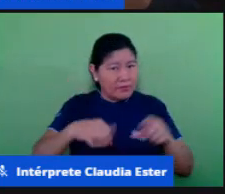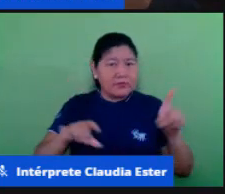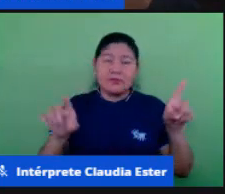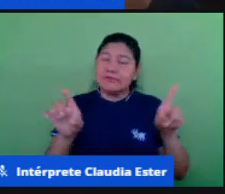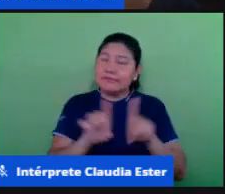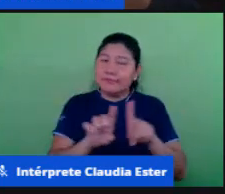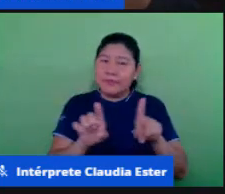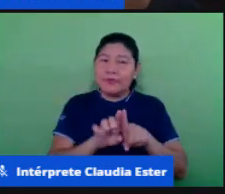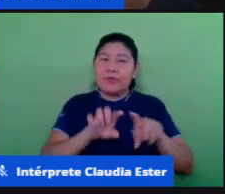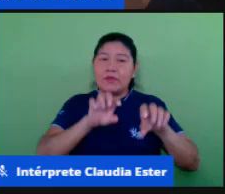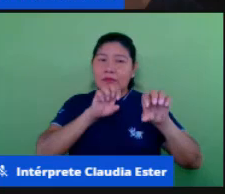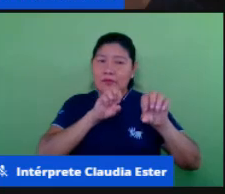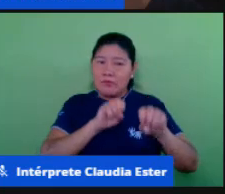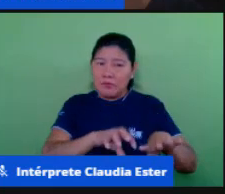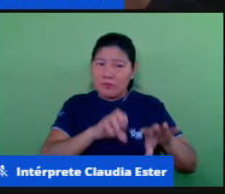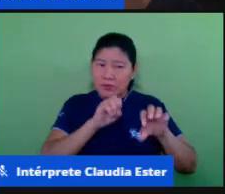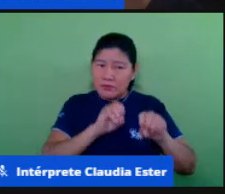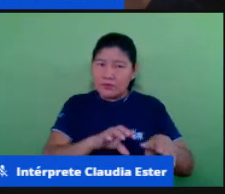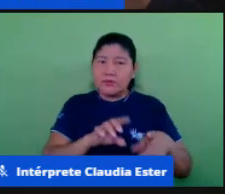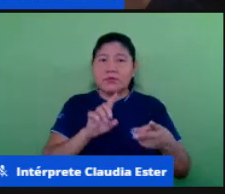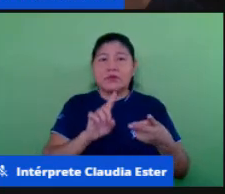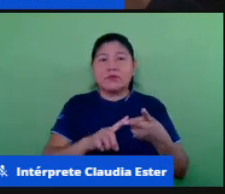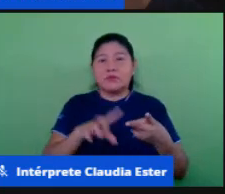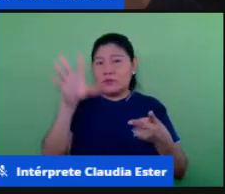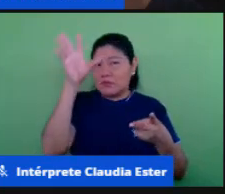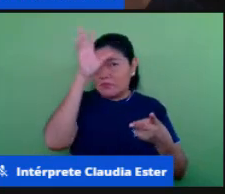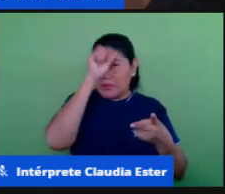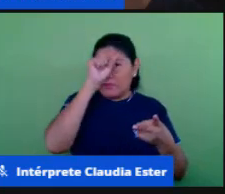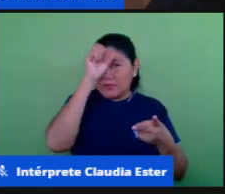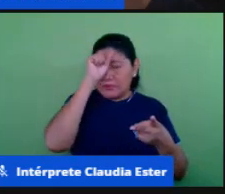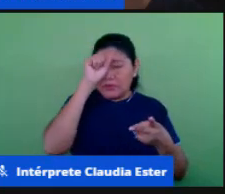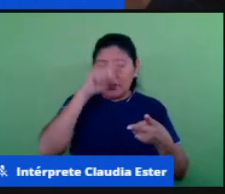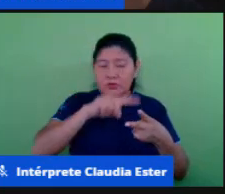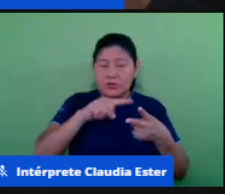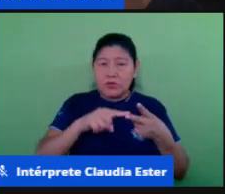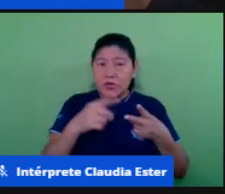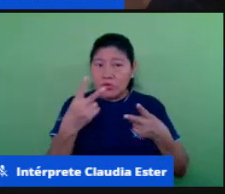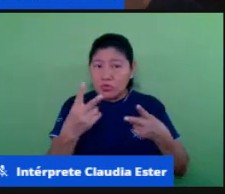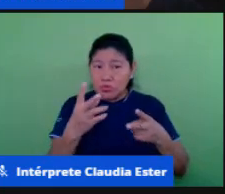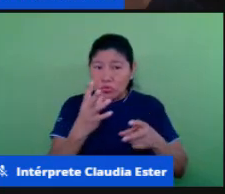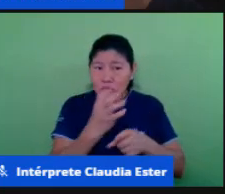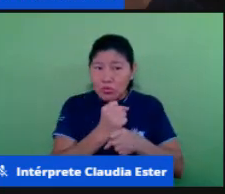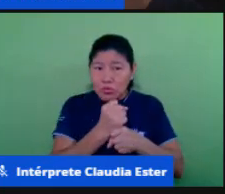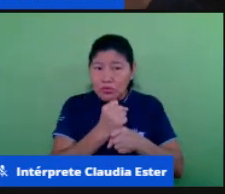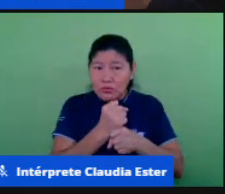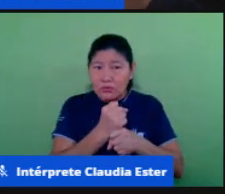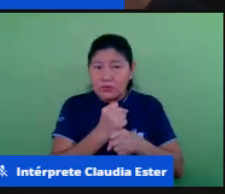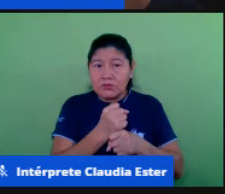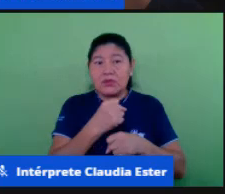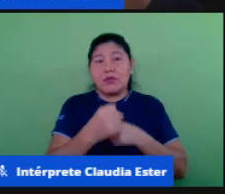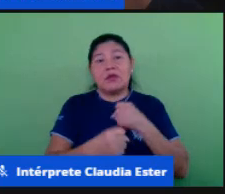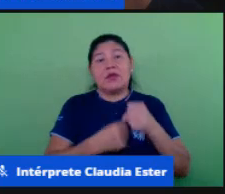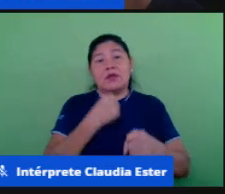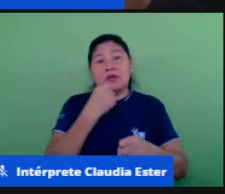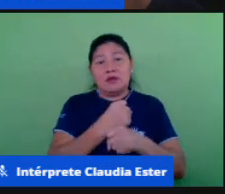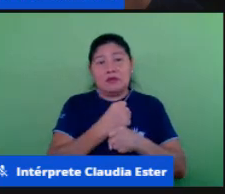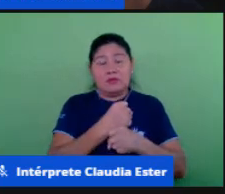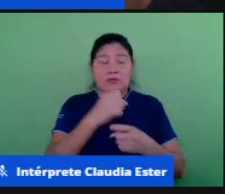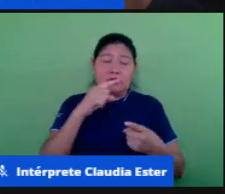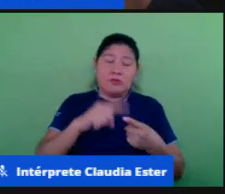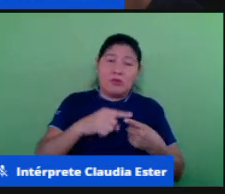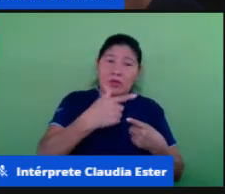ensinamentos aprendizagens do ano anterior e do ano ao qual o aluno está inserido